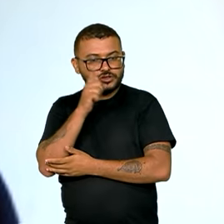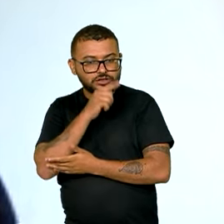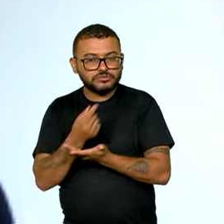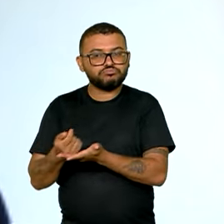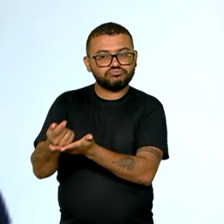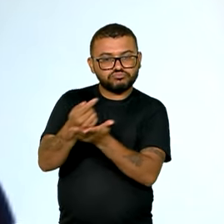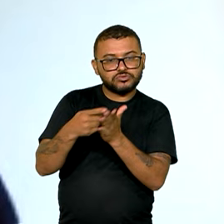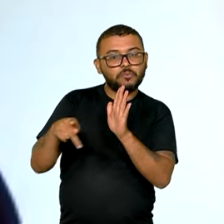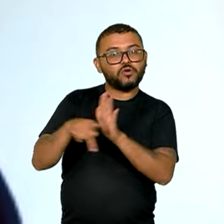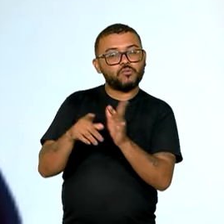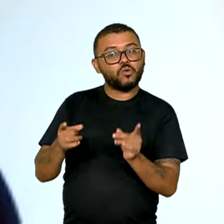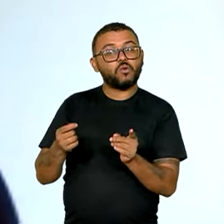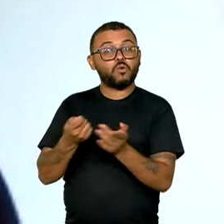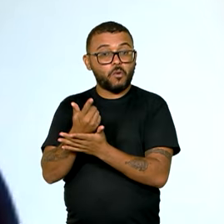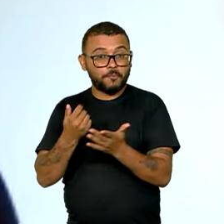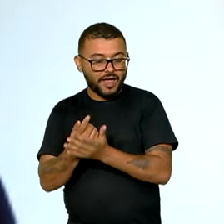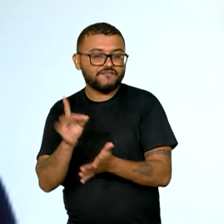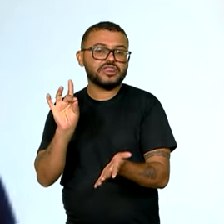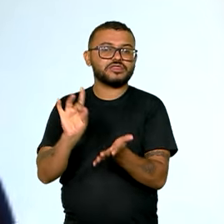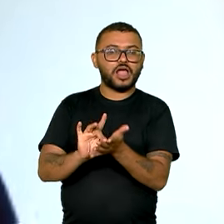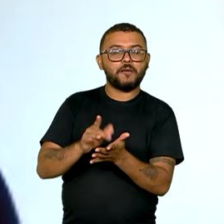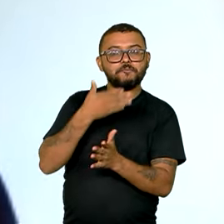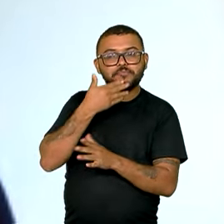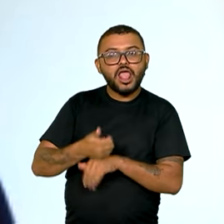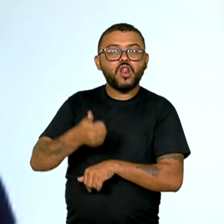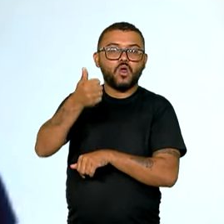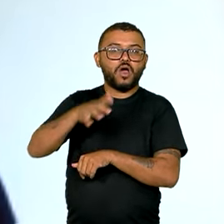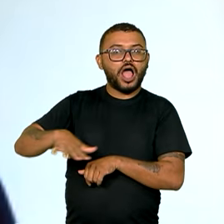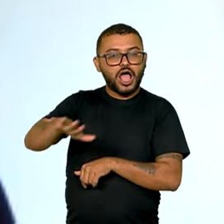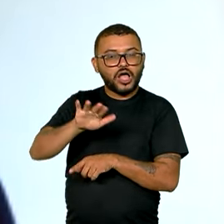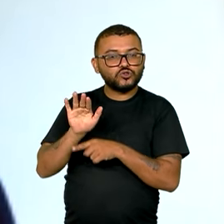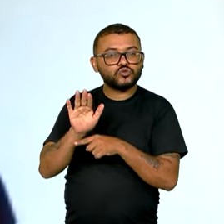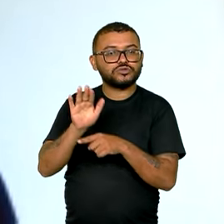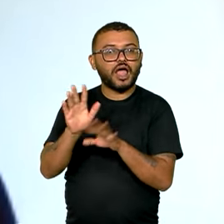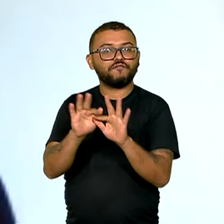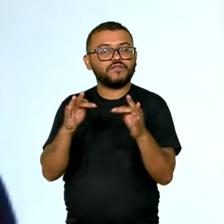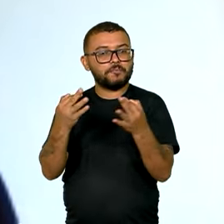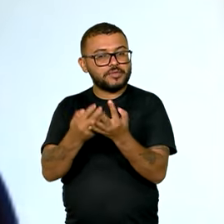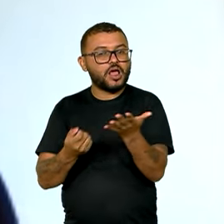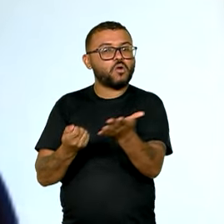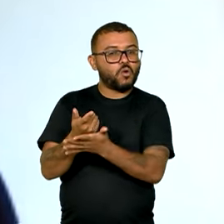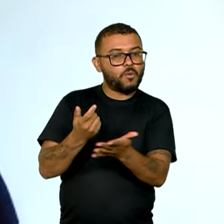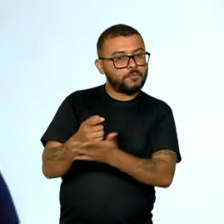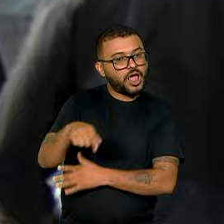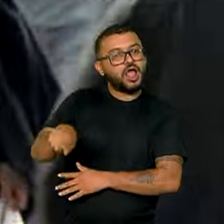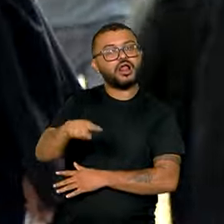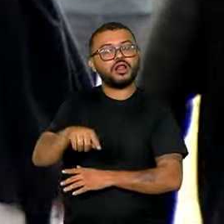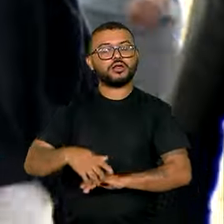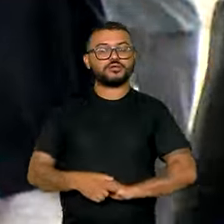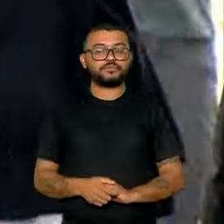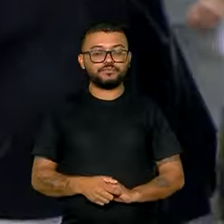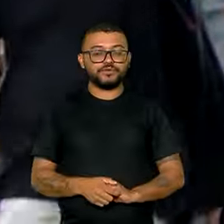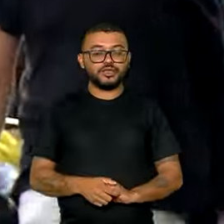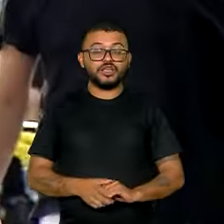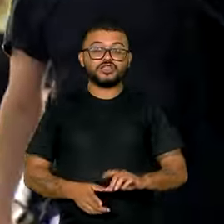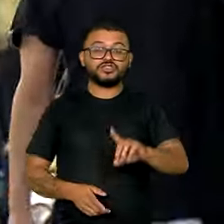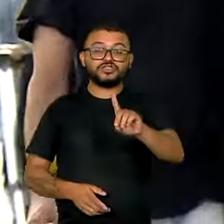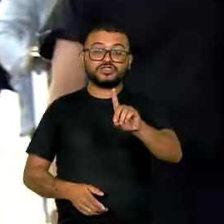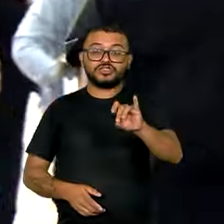famílias, podendo de certa forma, sim, melhorar um pouco o poder de compra dessas famílias. O Diese,